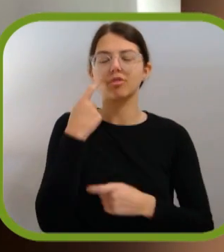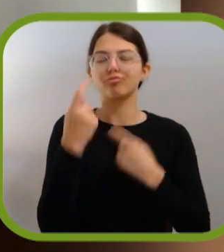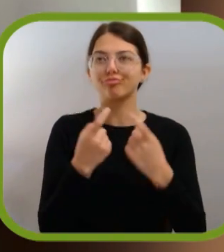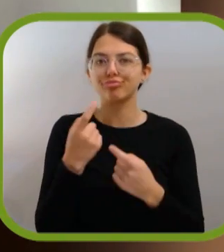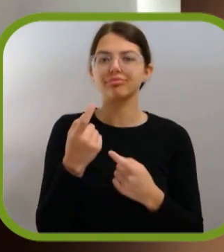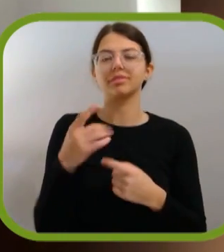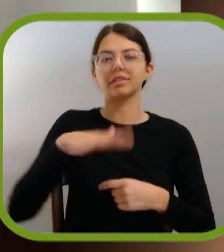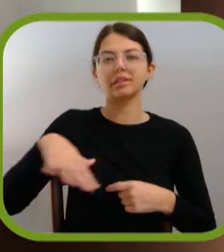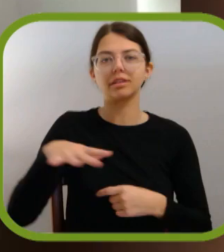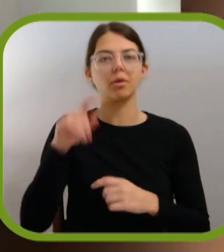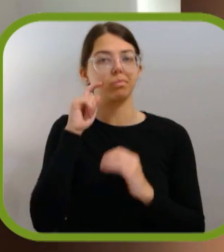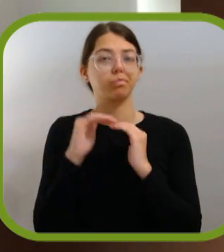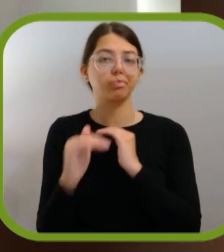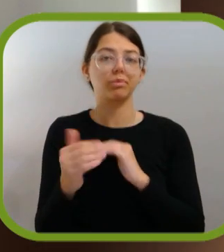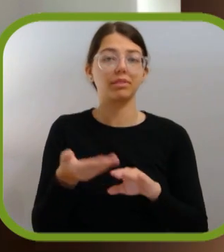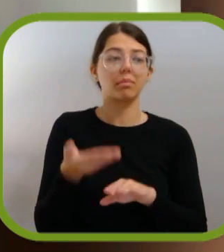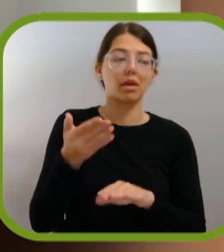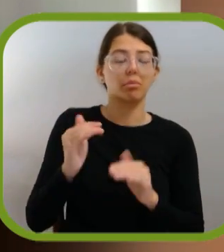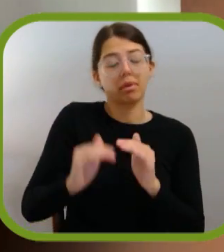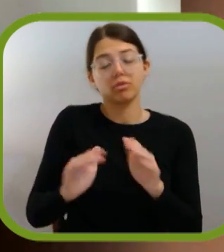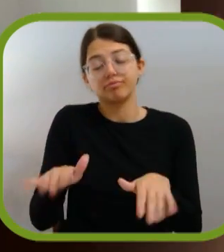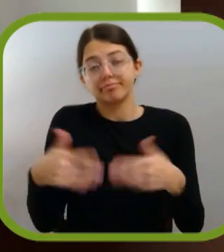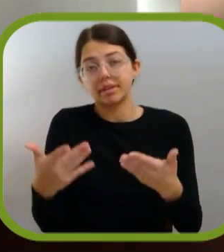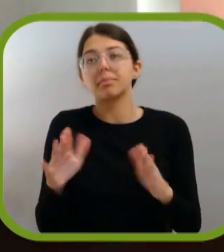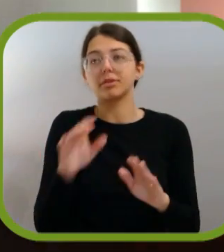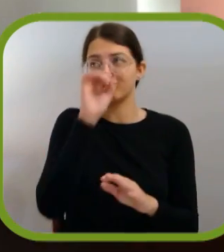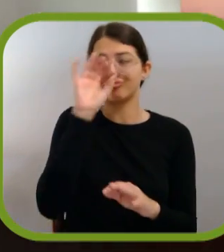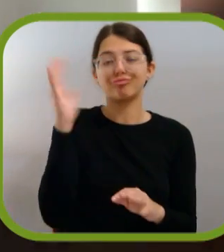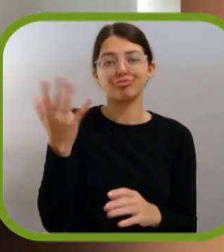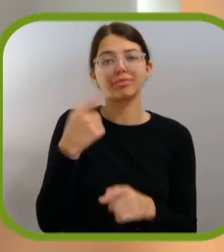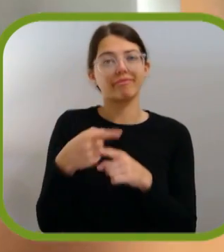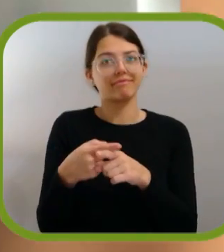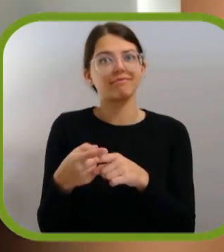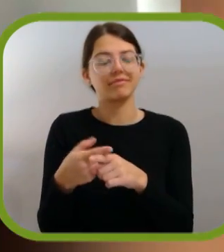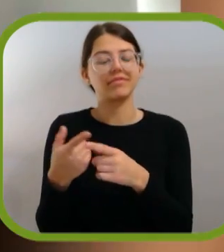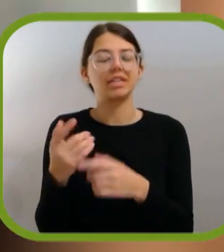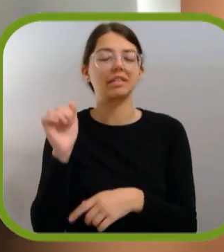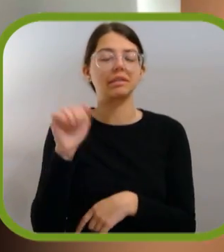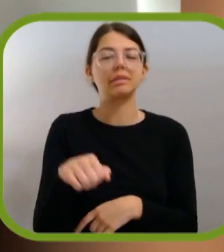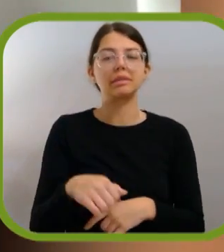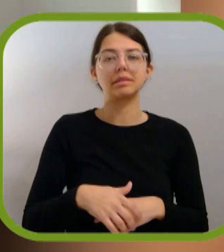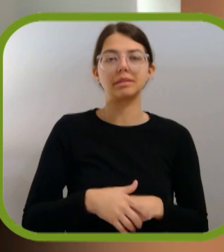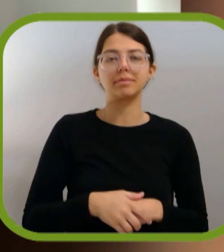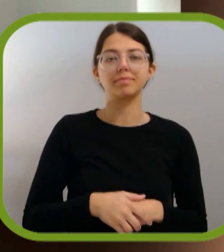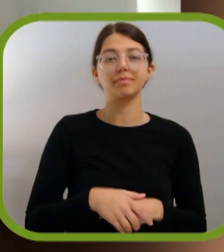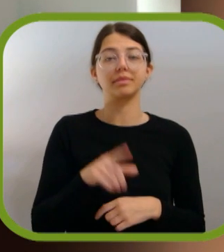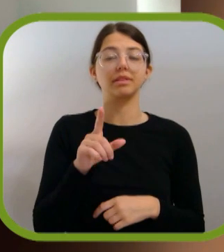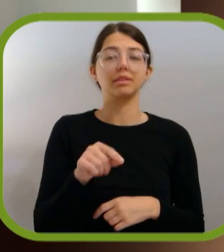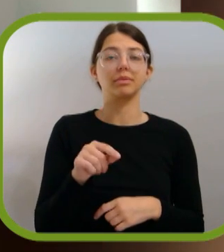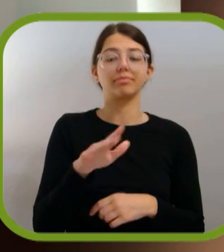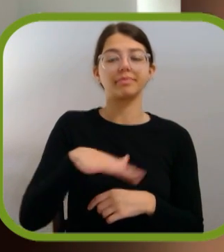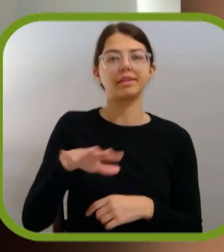procura por estes espaços, sejam eles mais sustentáveis ou um bocadinho menos sustentáveis, mas existe realmente uma maior